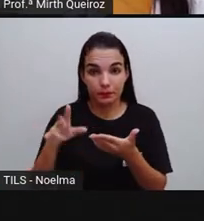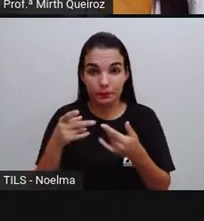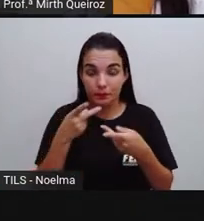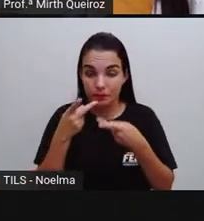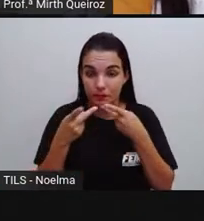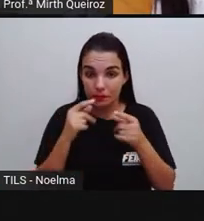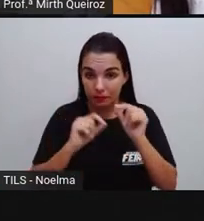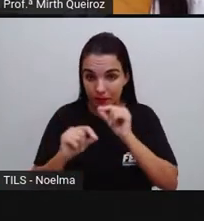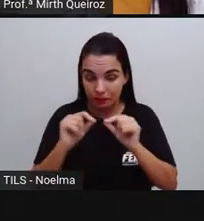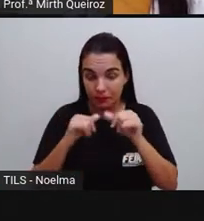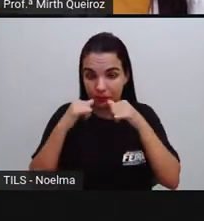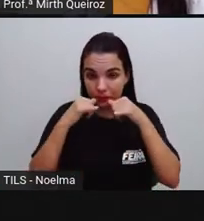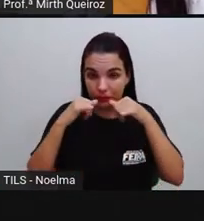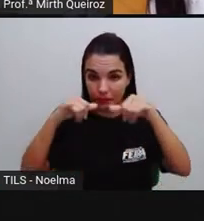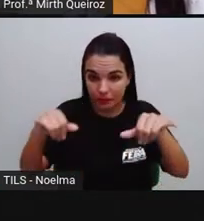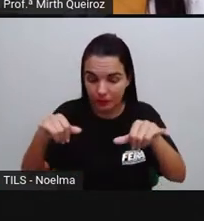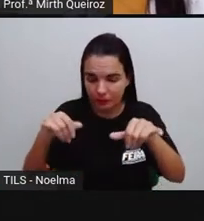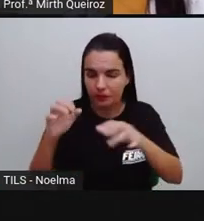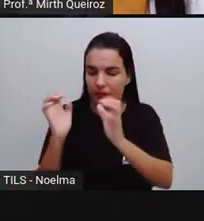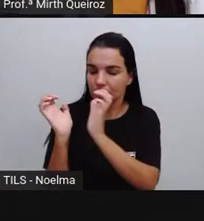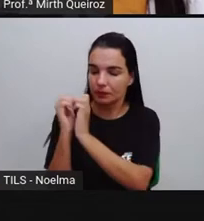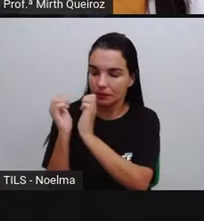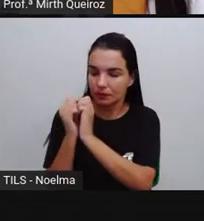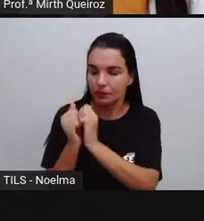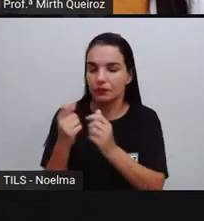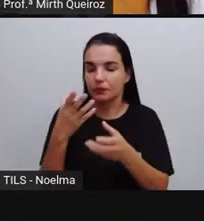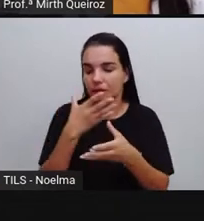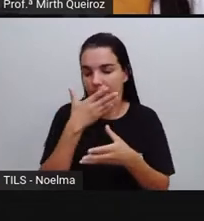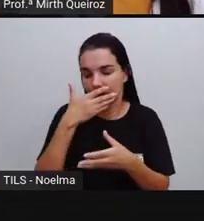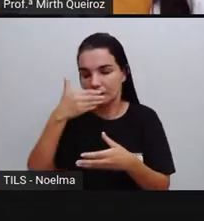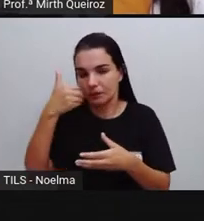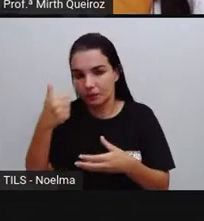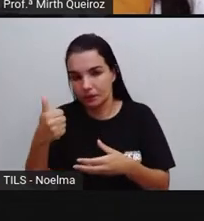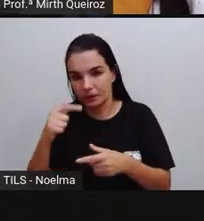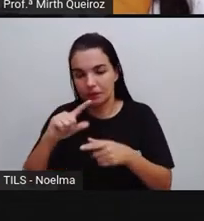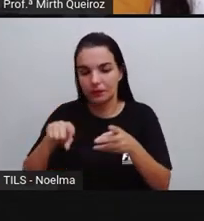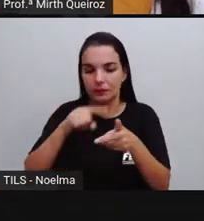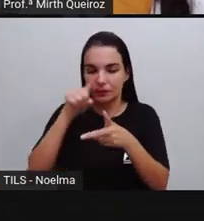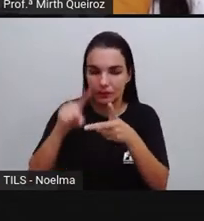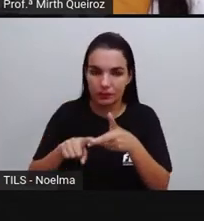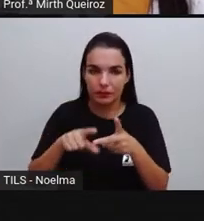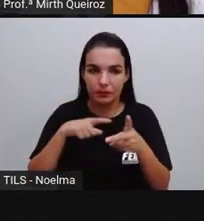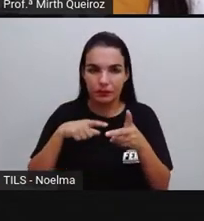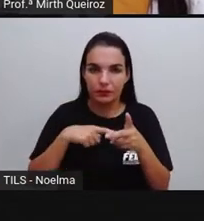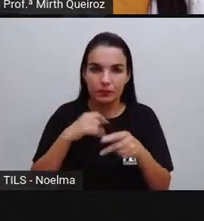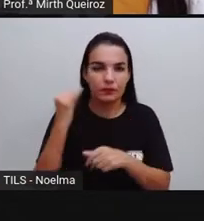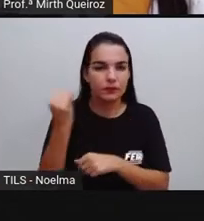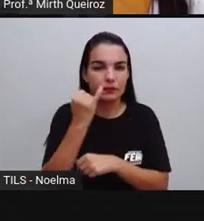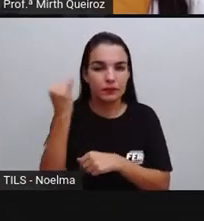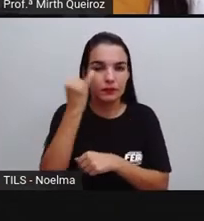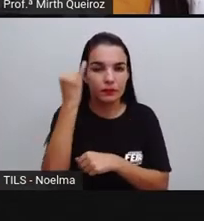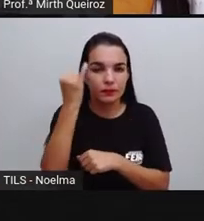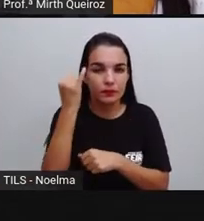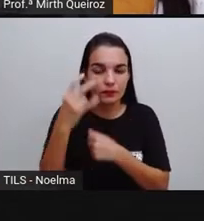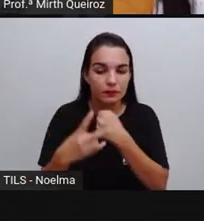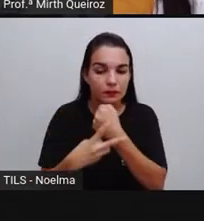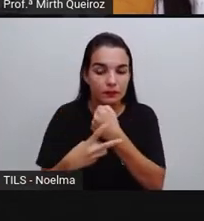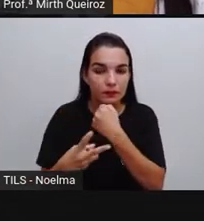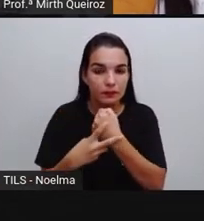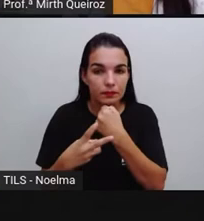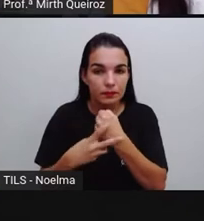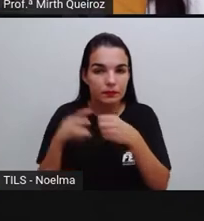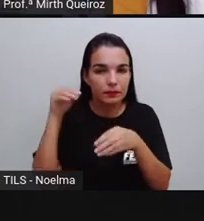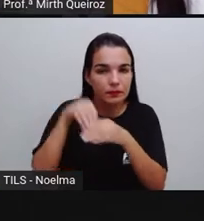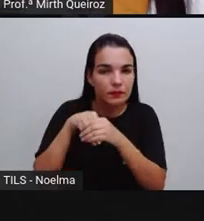sobre esse gênero para que vocês compreendam um pouquinho mais e, em seguida, nós entraremos com a importância desses verbos